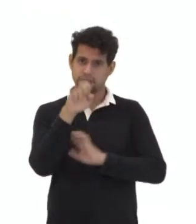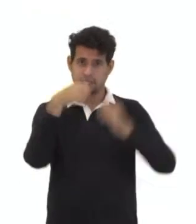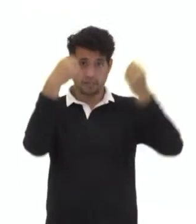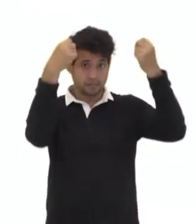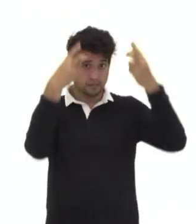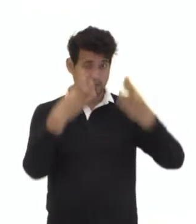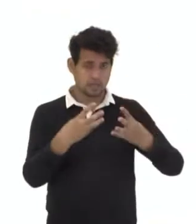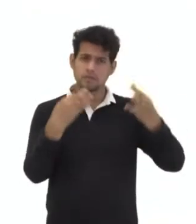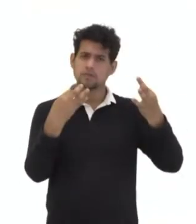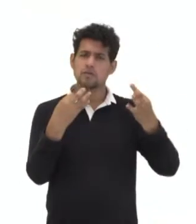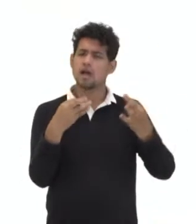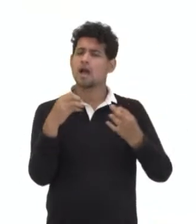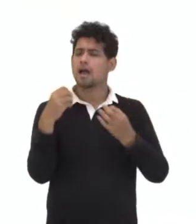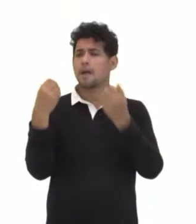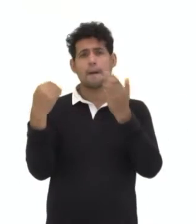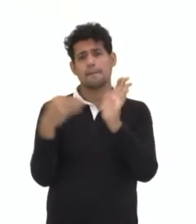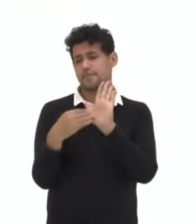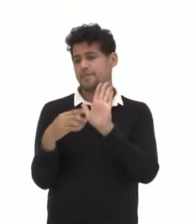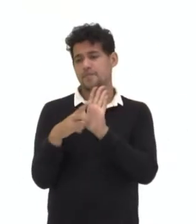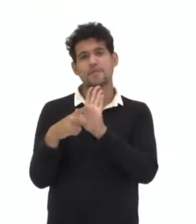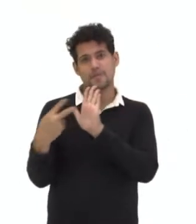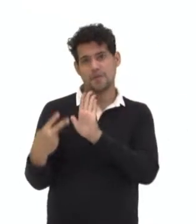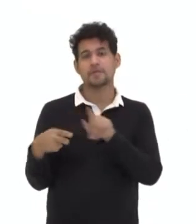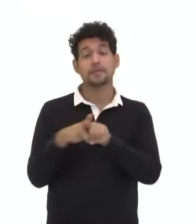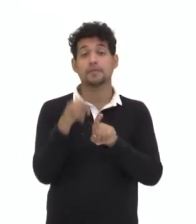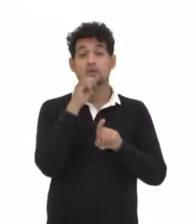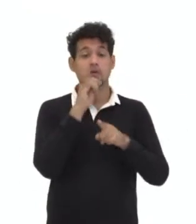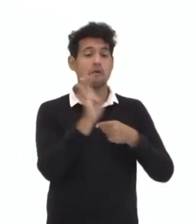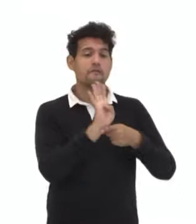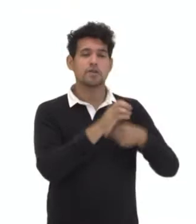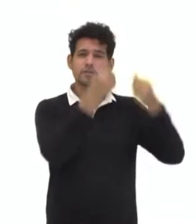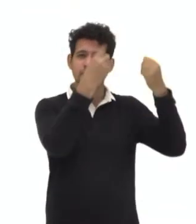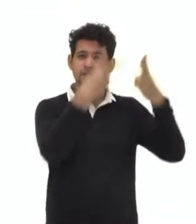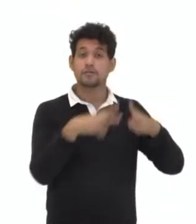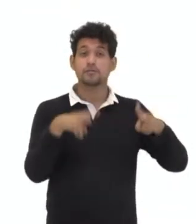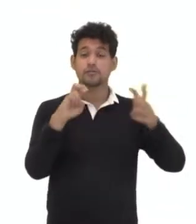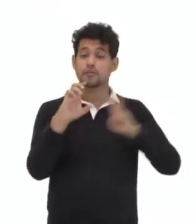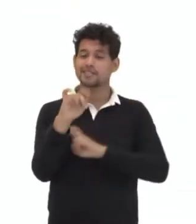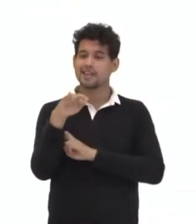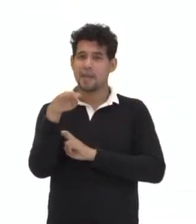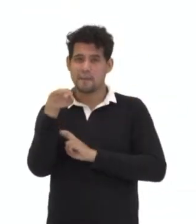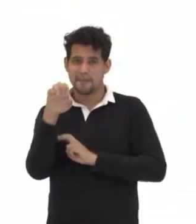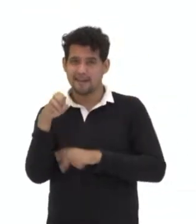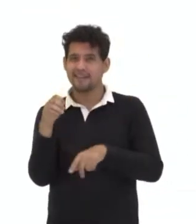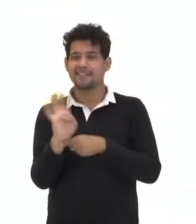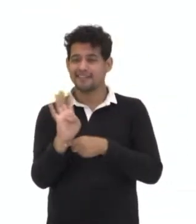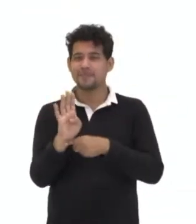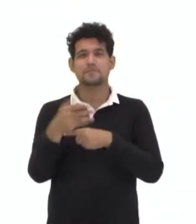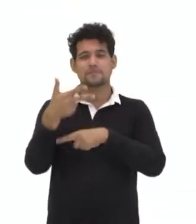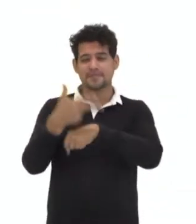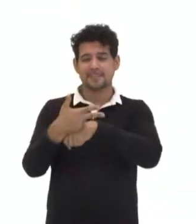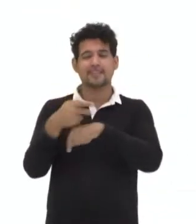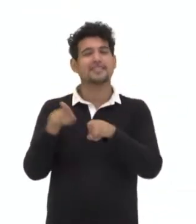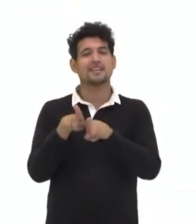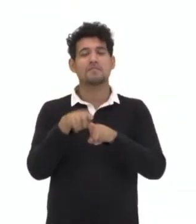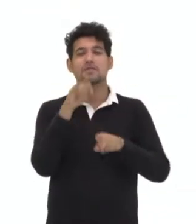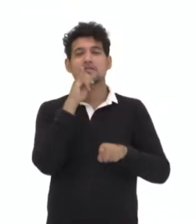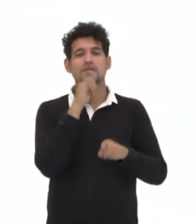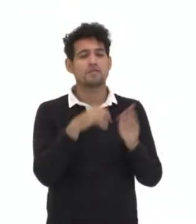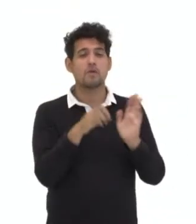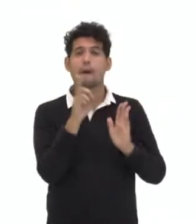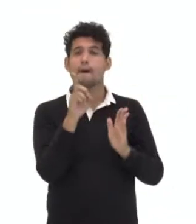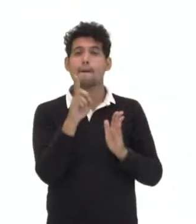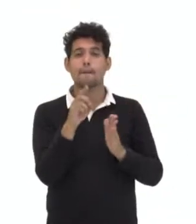linguagem. Um filme falando sobre cinema, o uso do dicionário, quando você pesquisa uma palavra,